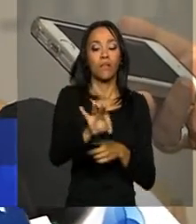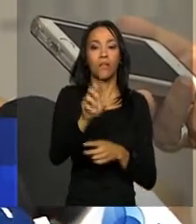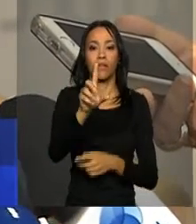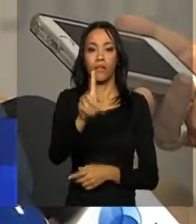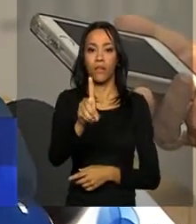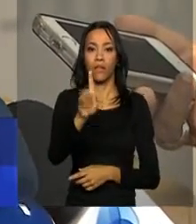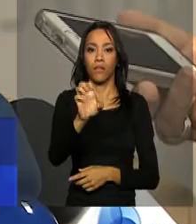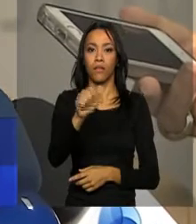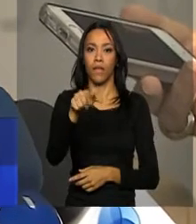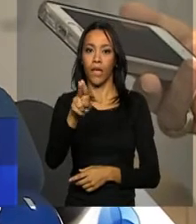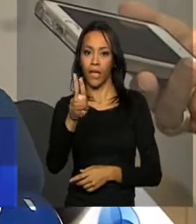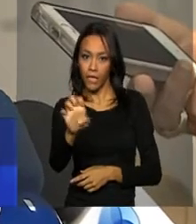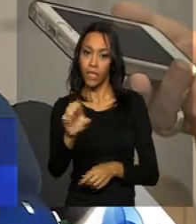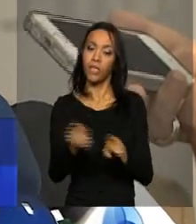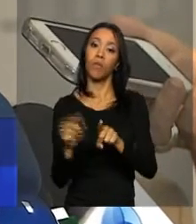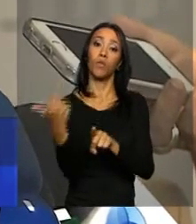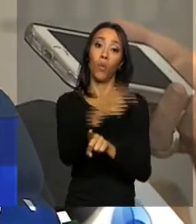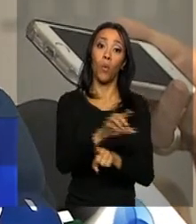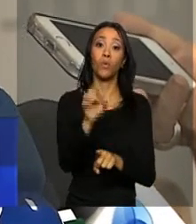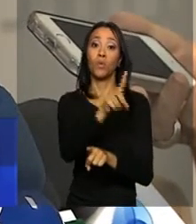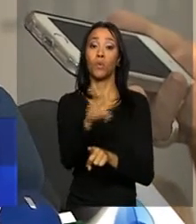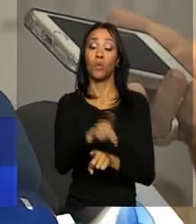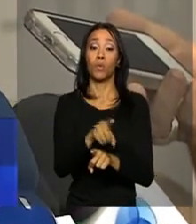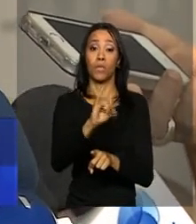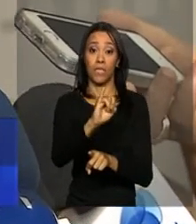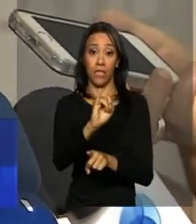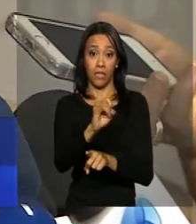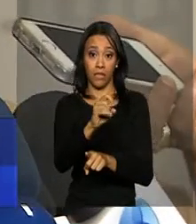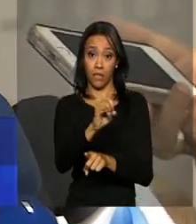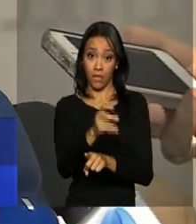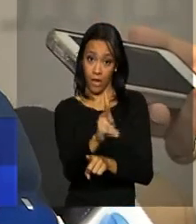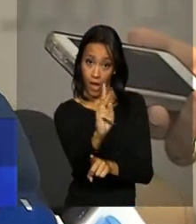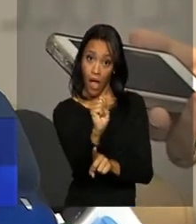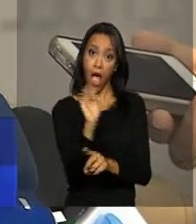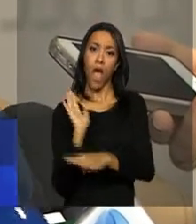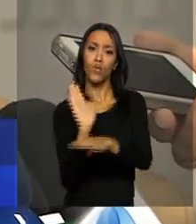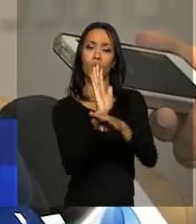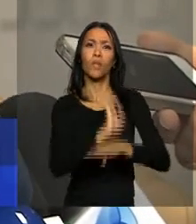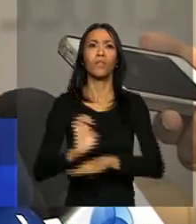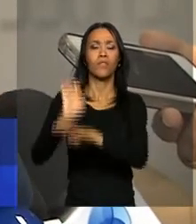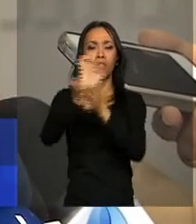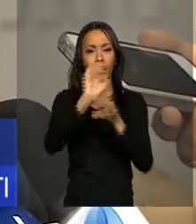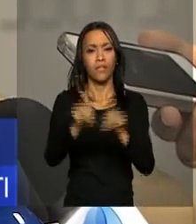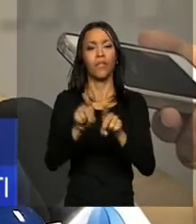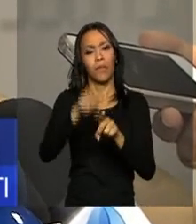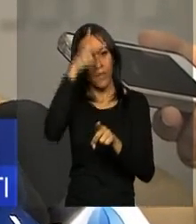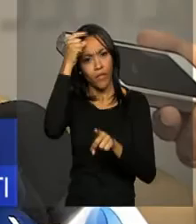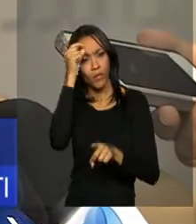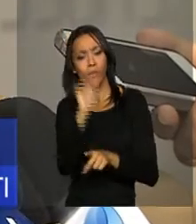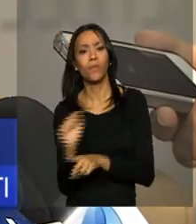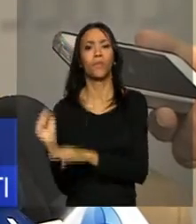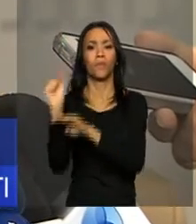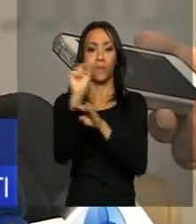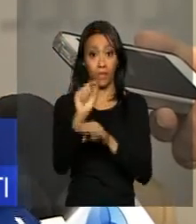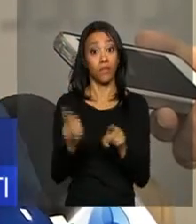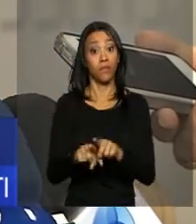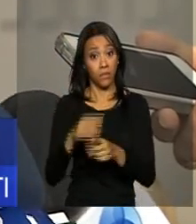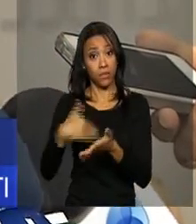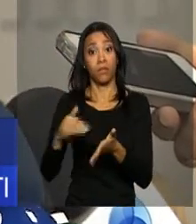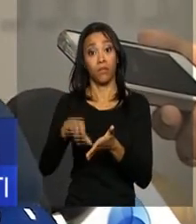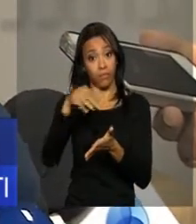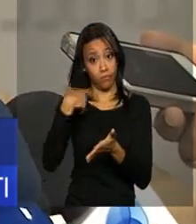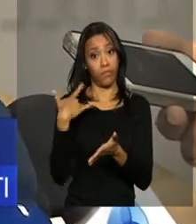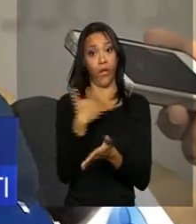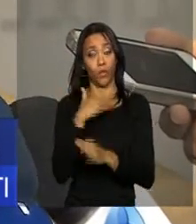tempo no caso do Zika, que é ajudar os governos estaduais e as prefeituras e as secretarias de